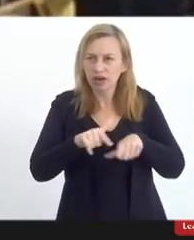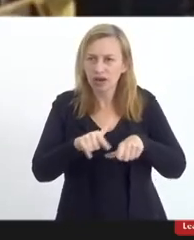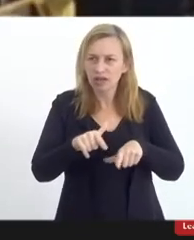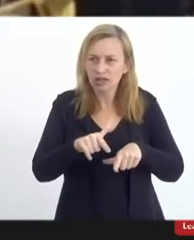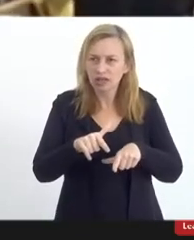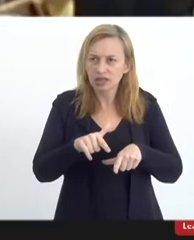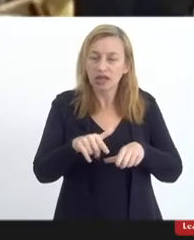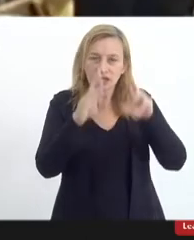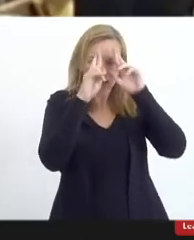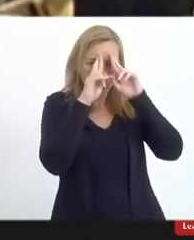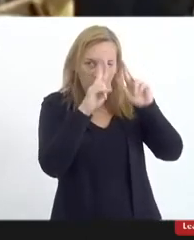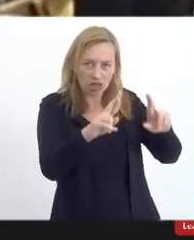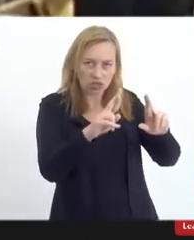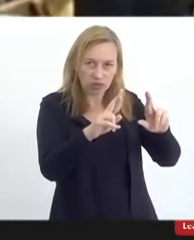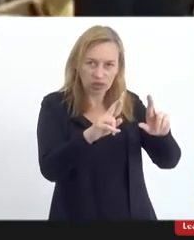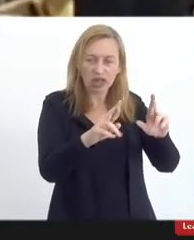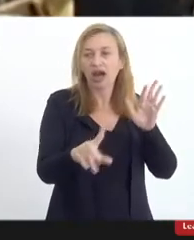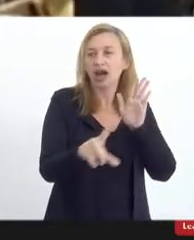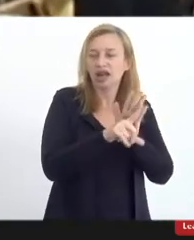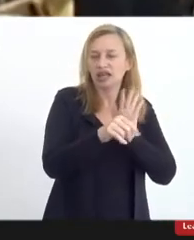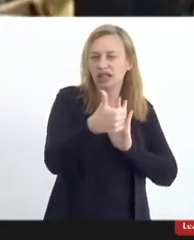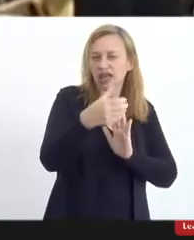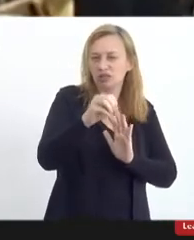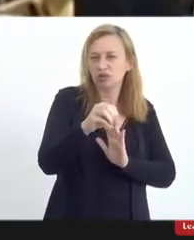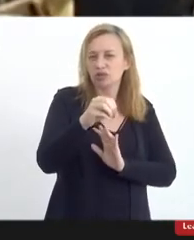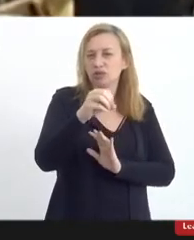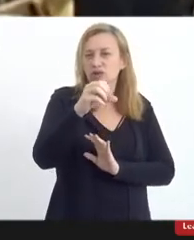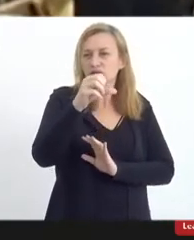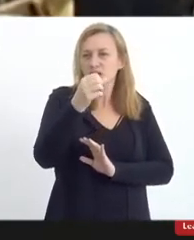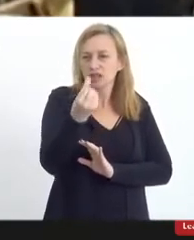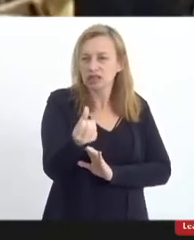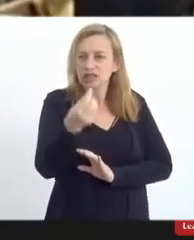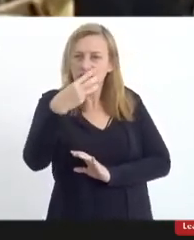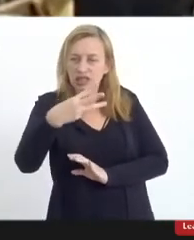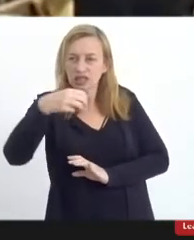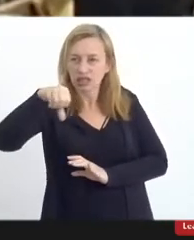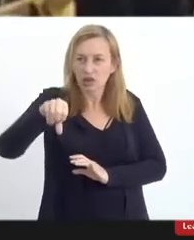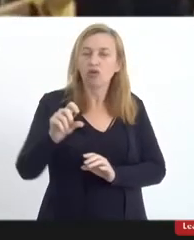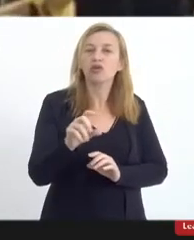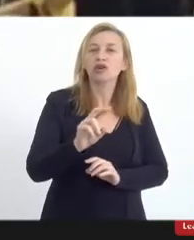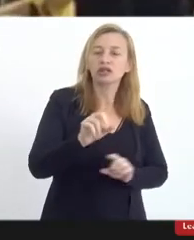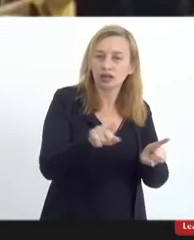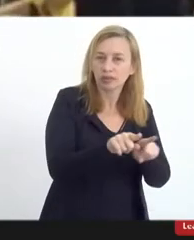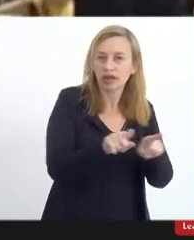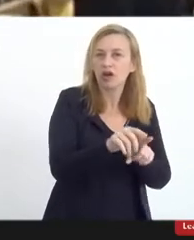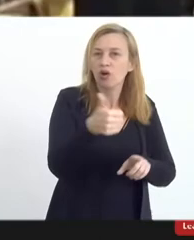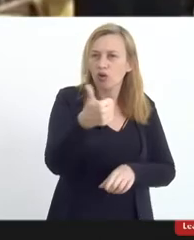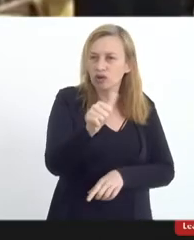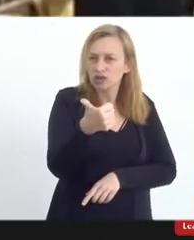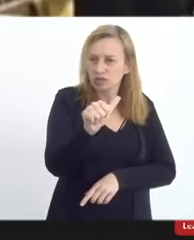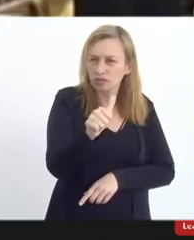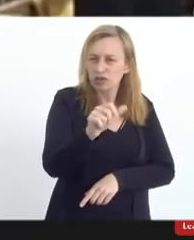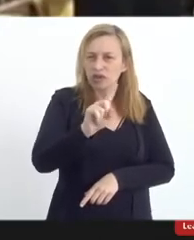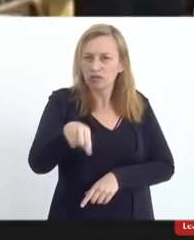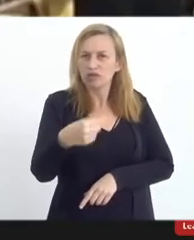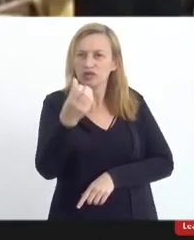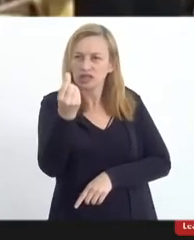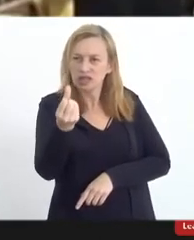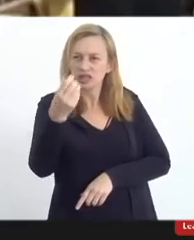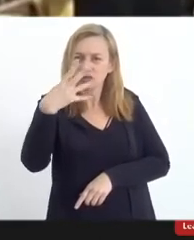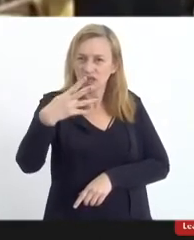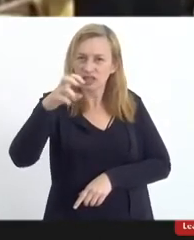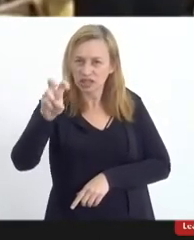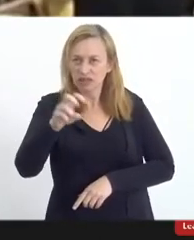se respeitar a Lei nº.639 e 11.645.